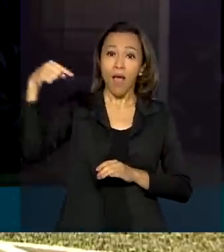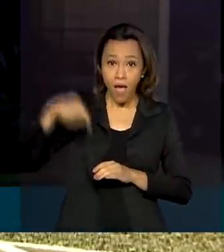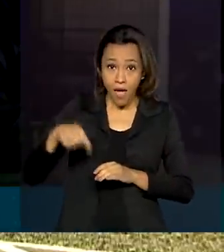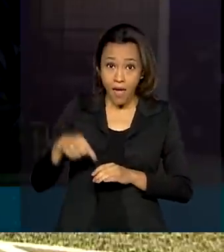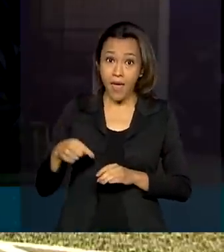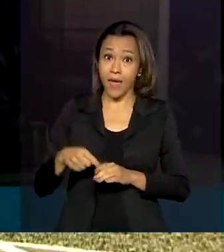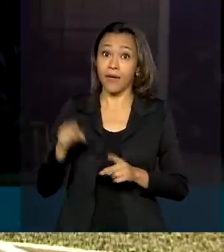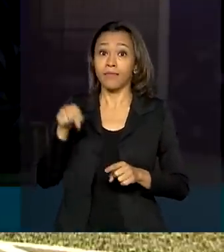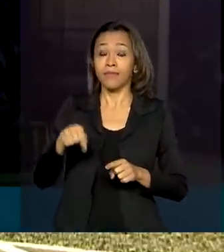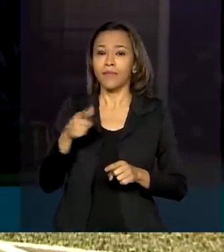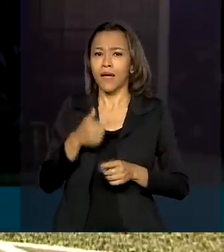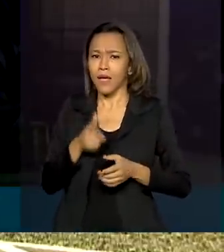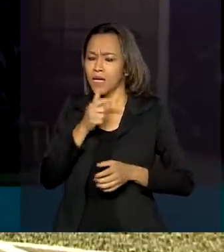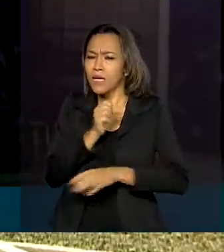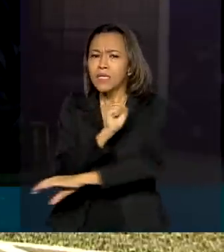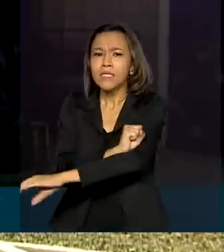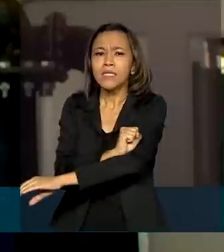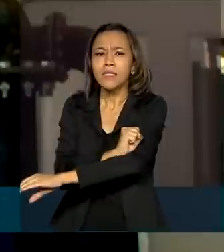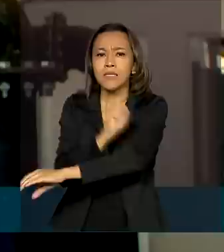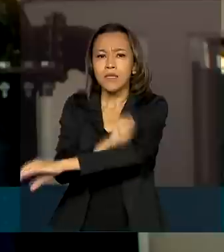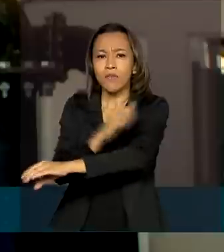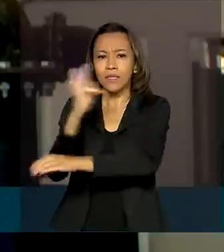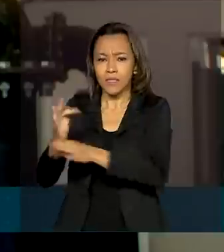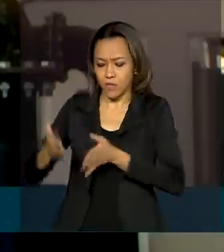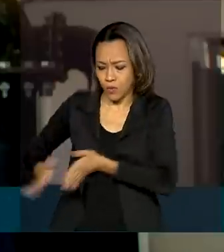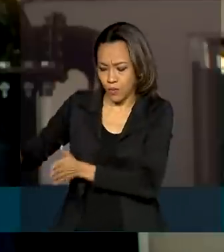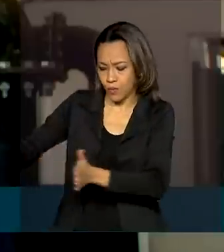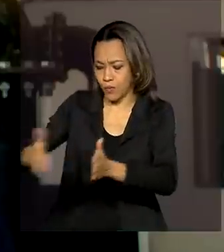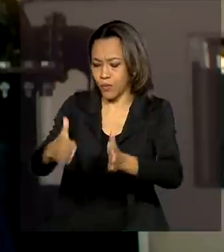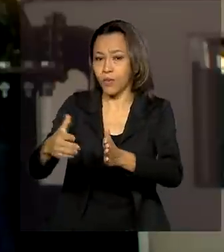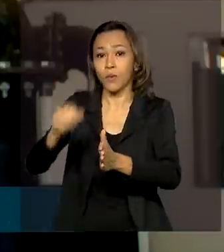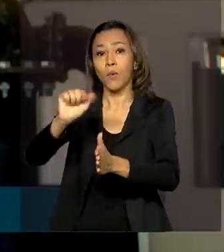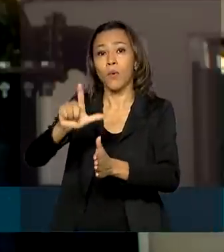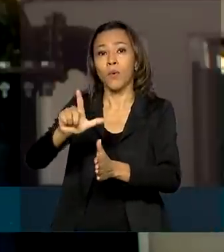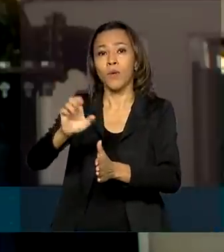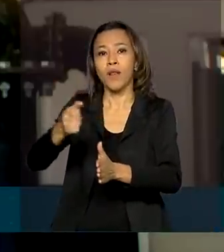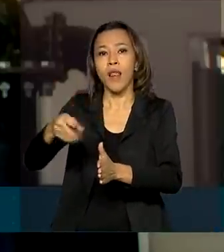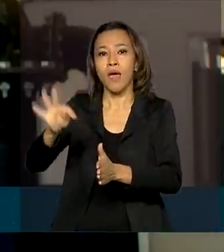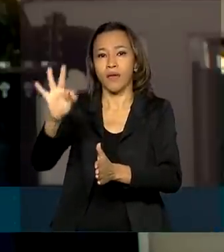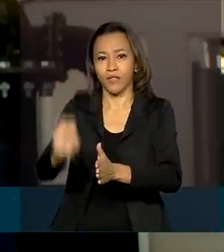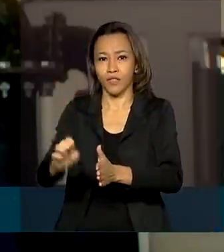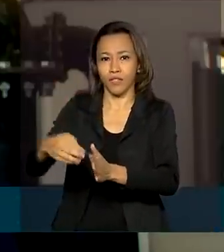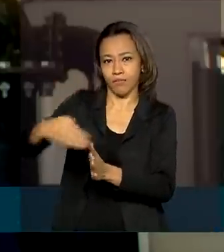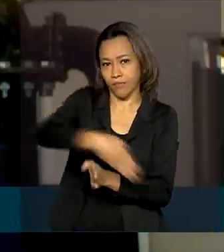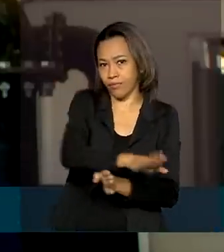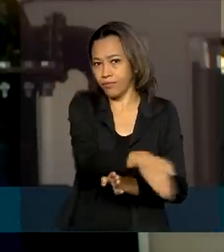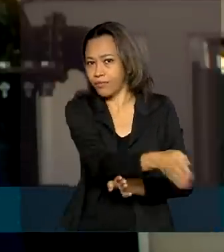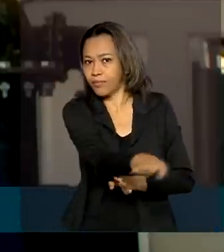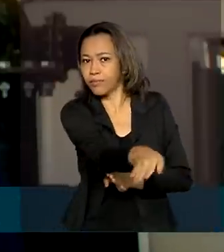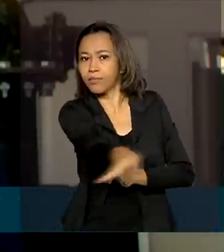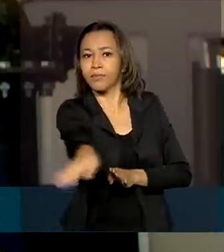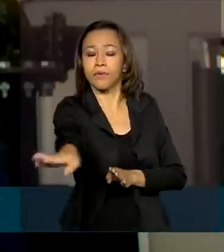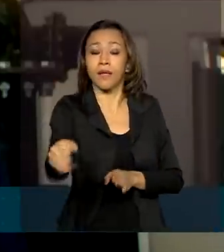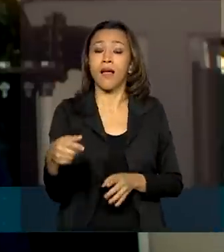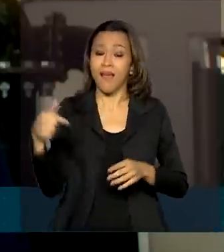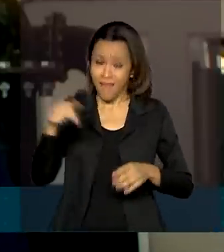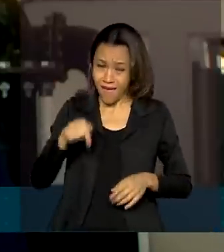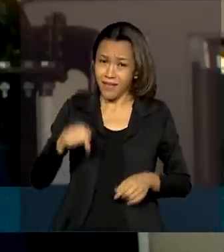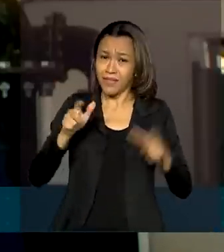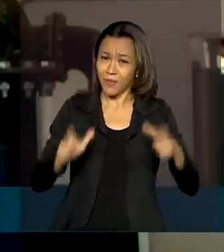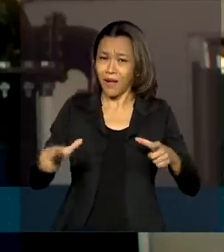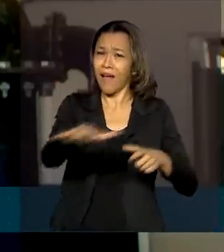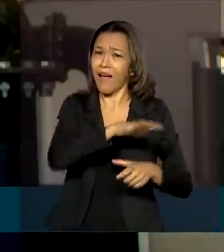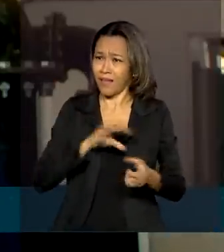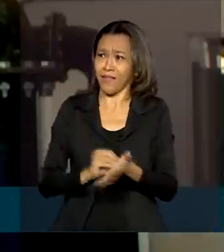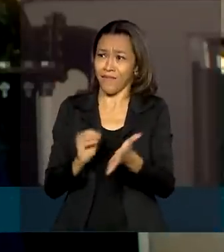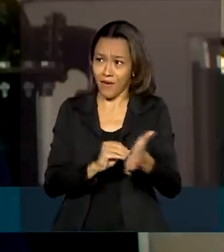leste da transposição do Rio São Francisco. Essa região aqui, infelizmente, é semiárido, forte, que tem muita falta d'água, e